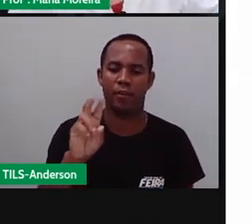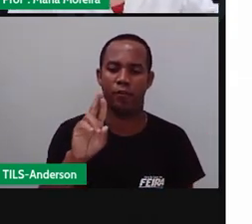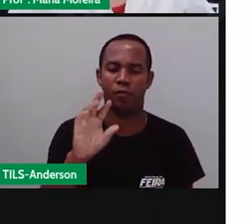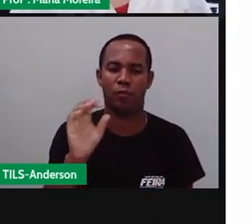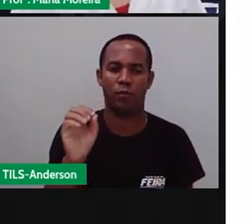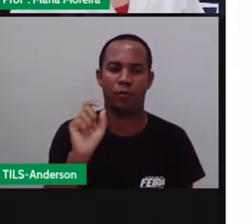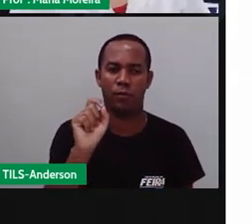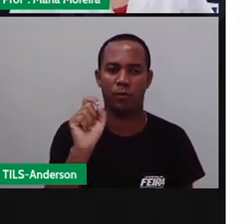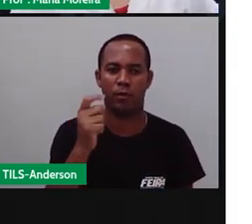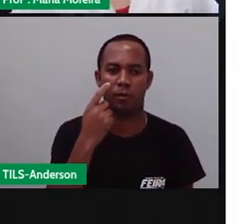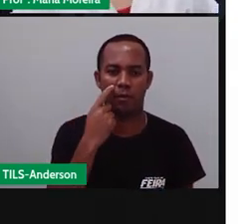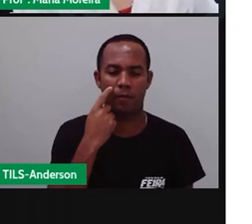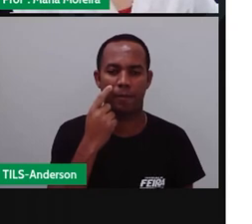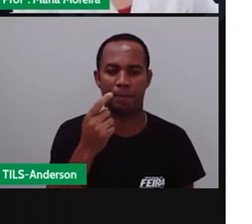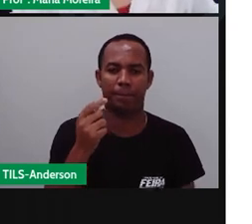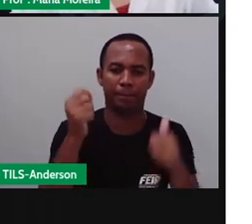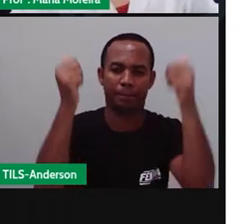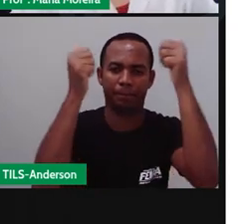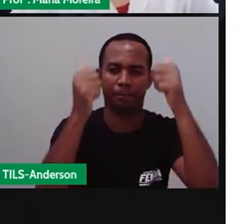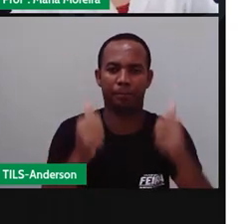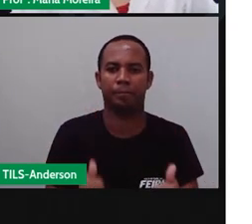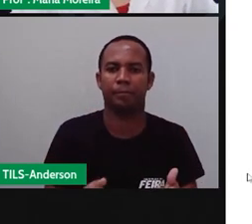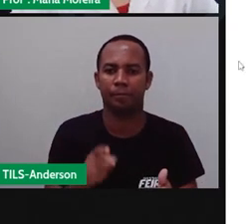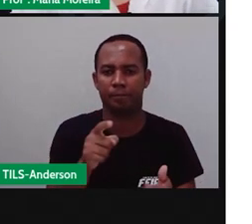acrescentam aí mais um santo católico.